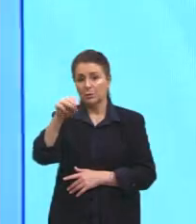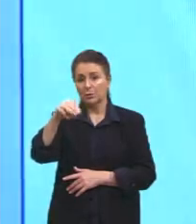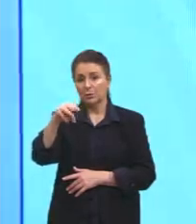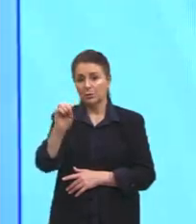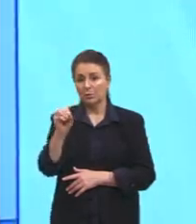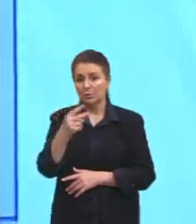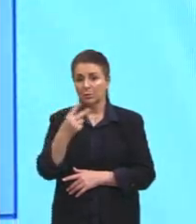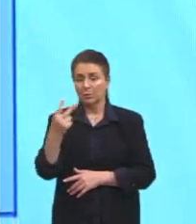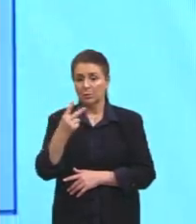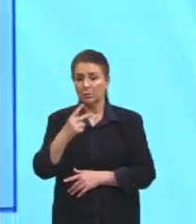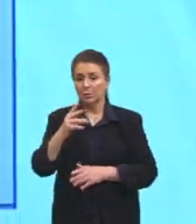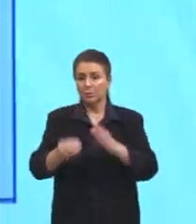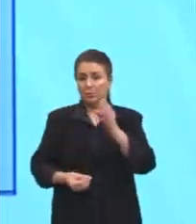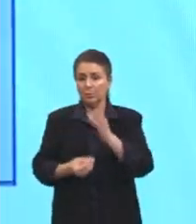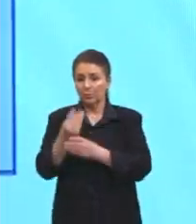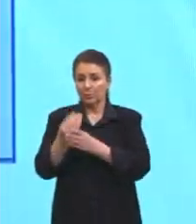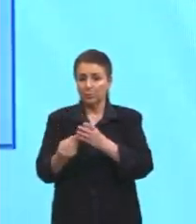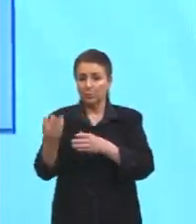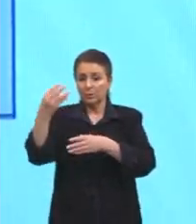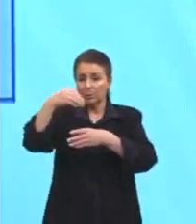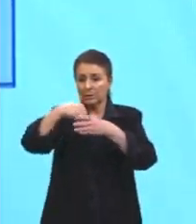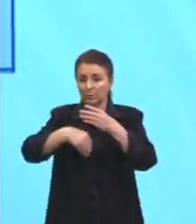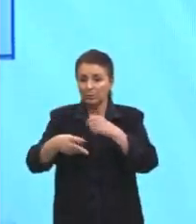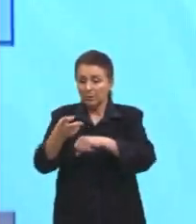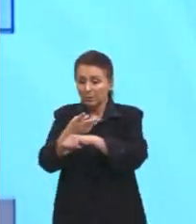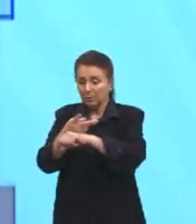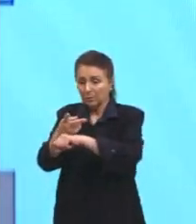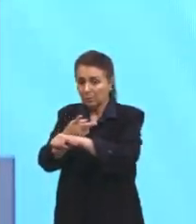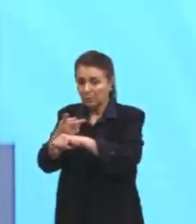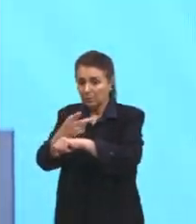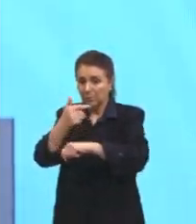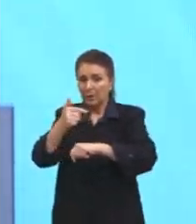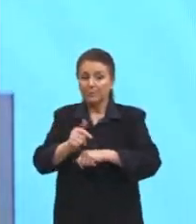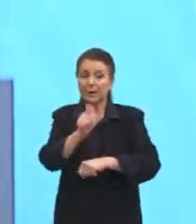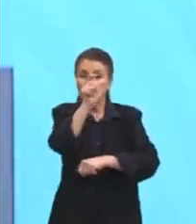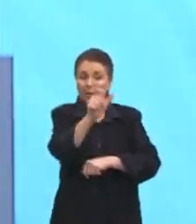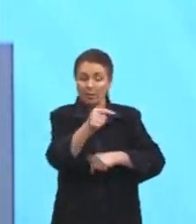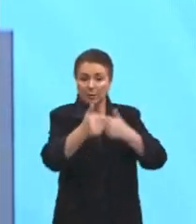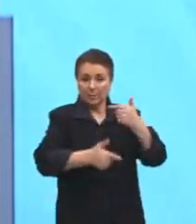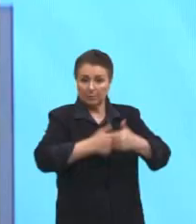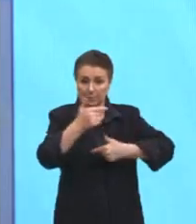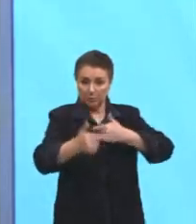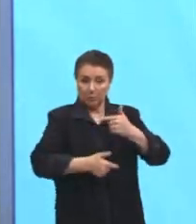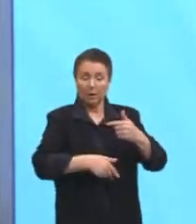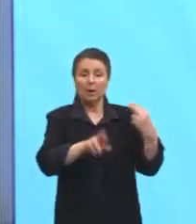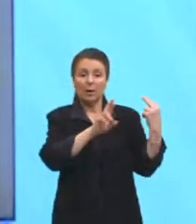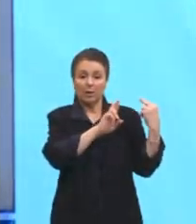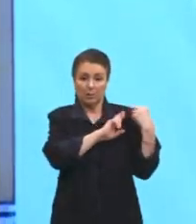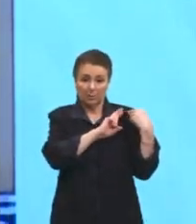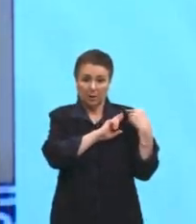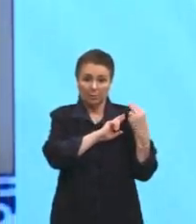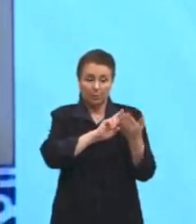dessa demanda aí, tá. Outra coisa, o trabalhador vai ser responsável pela linha de produção, tá, agorizado.